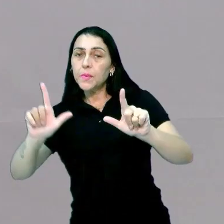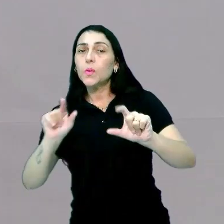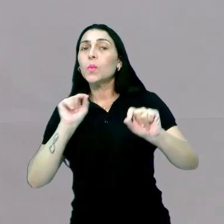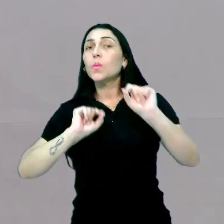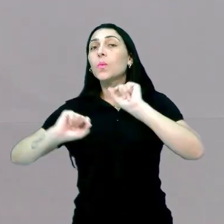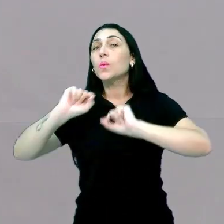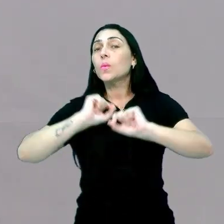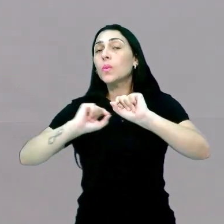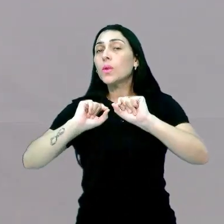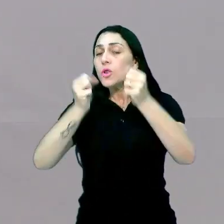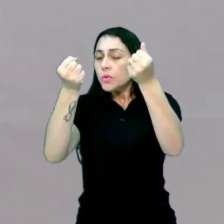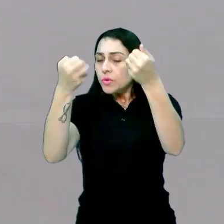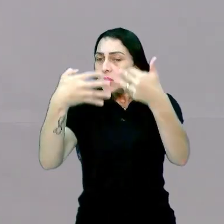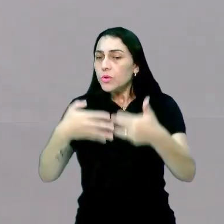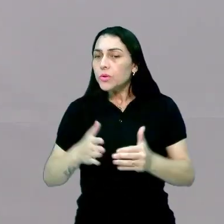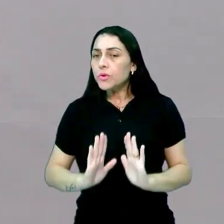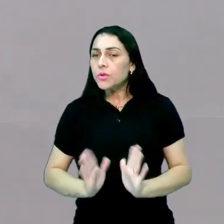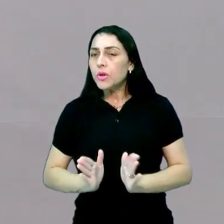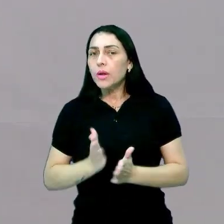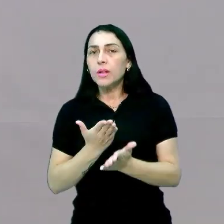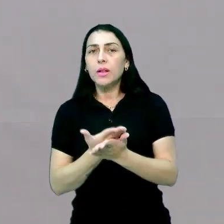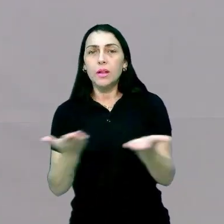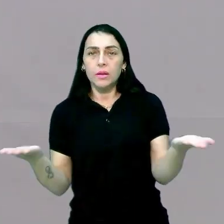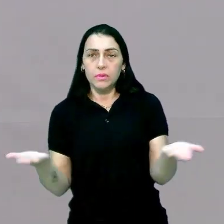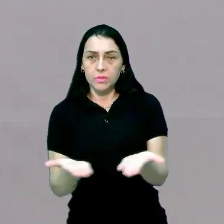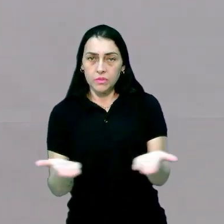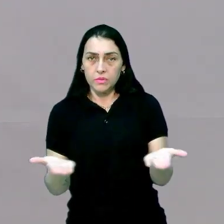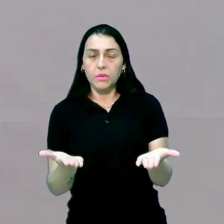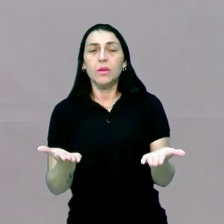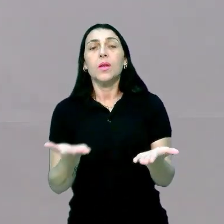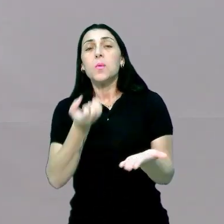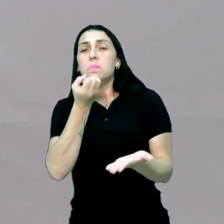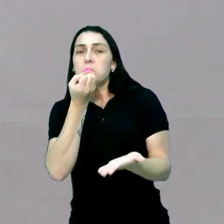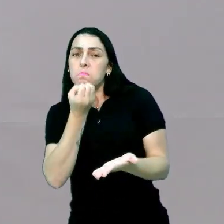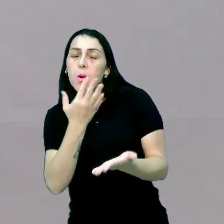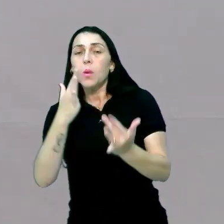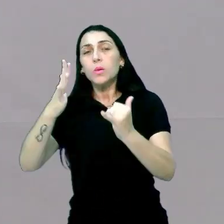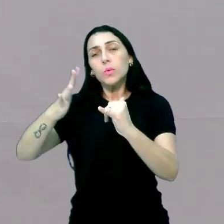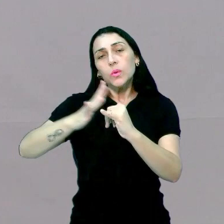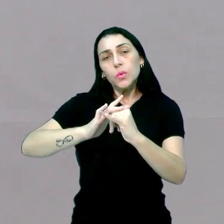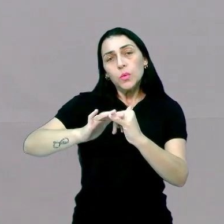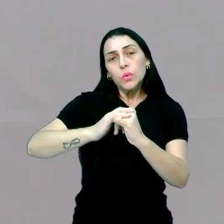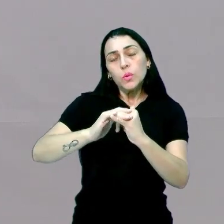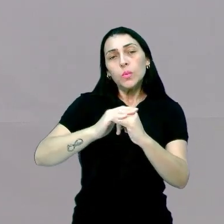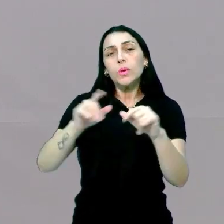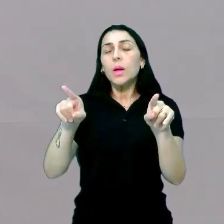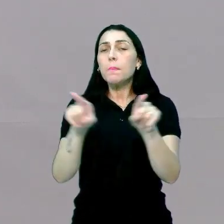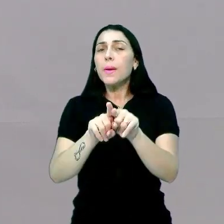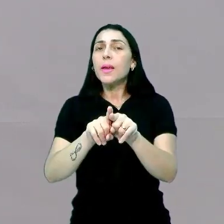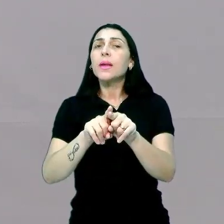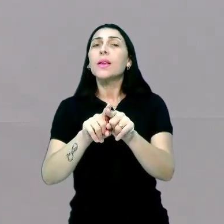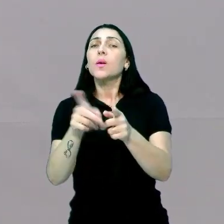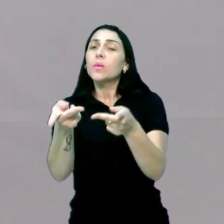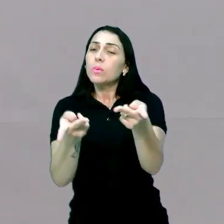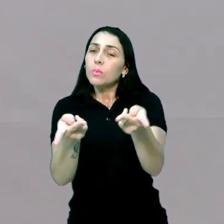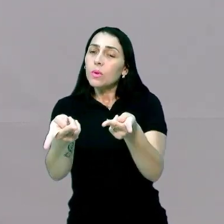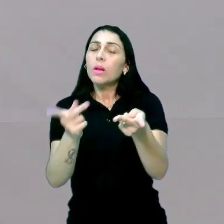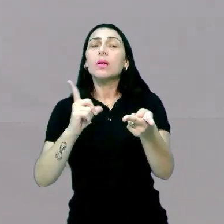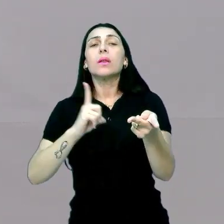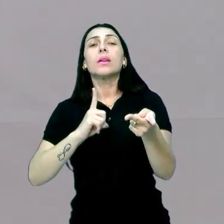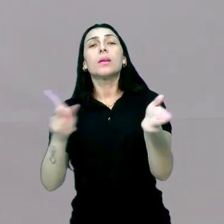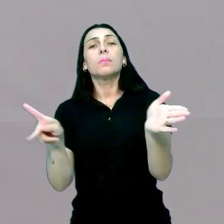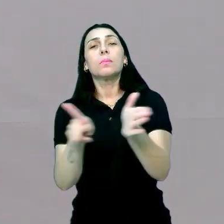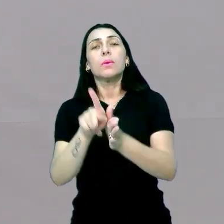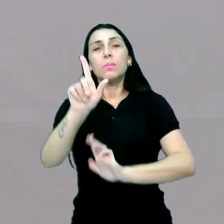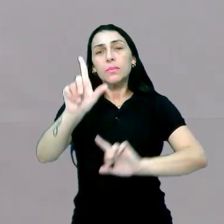o que nós conferimos na aula de hoje, ok? As vantagens do YouTube e os programas que passam na